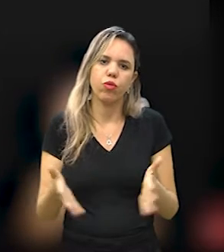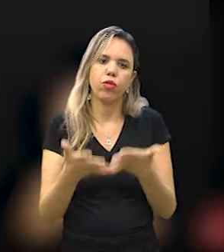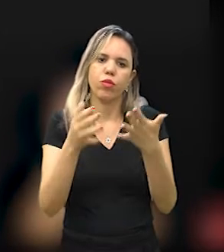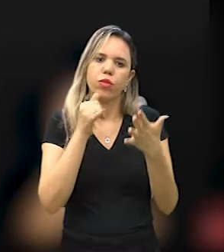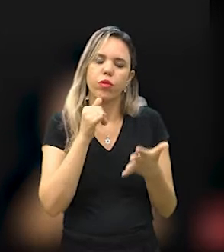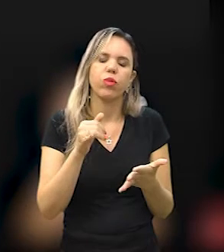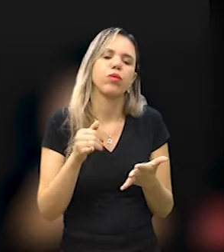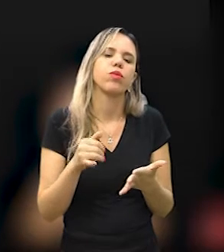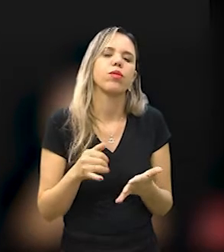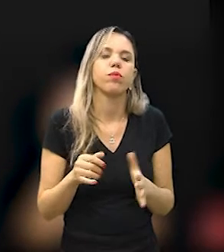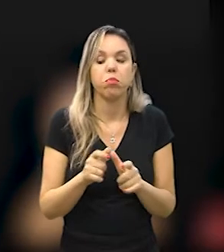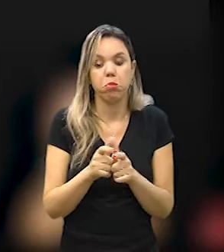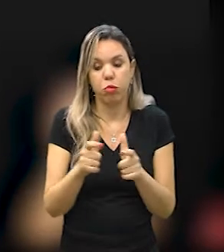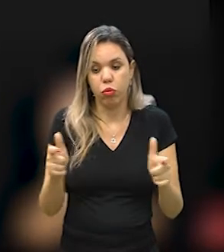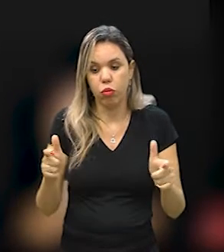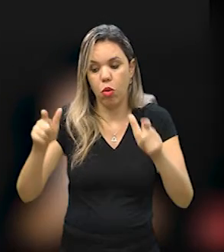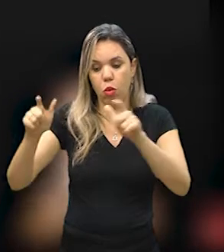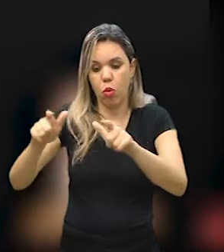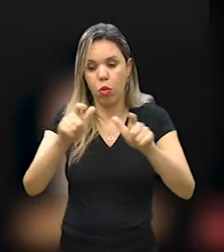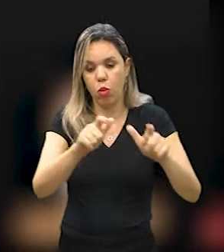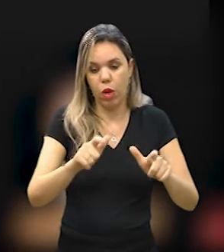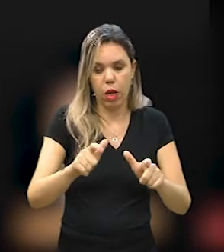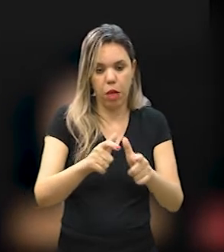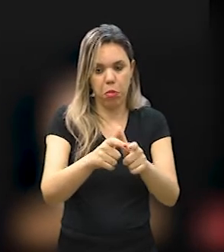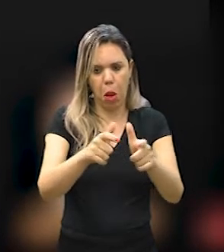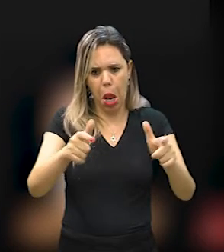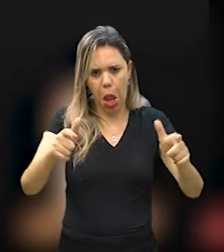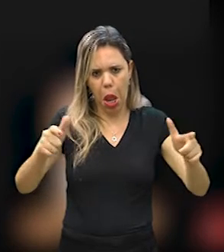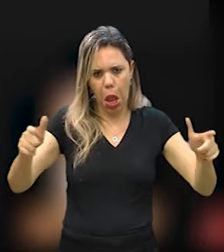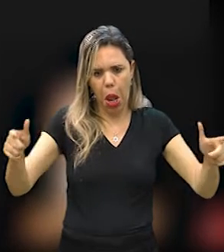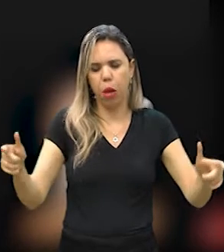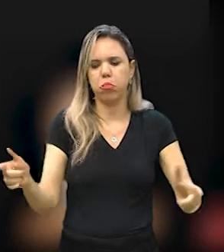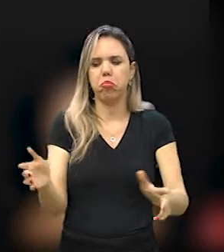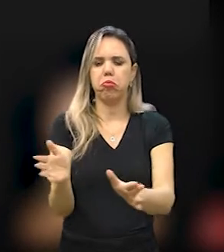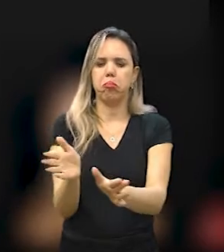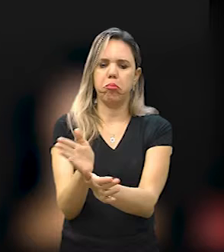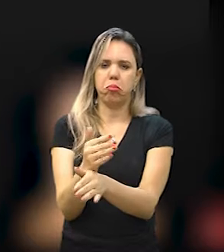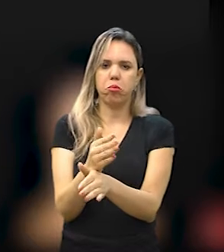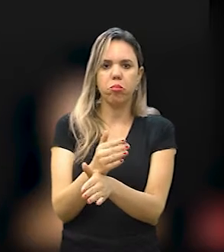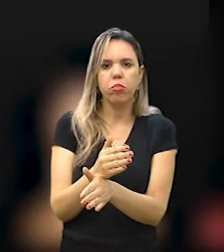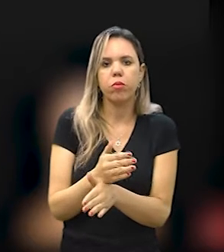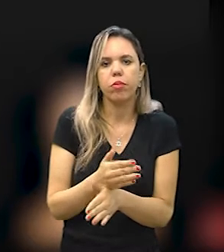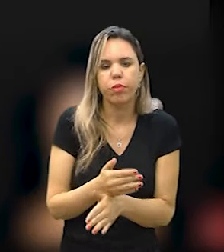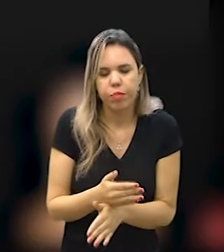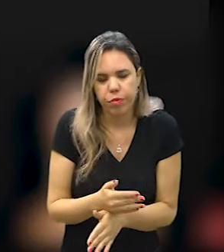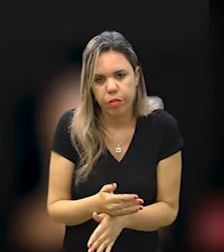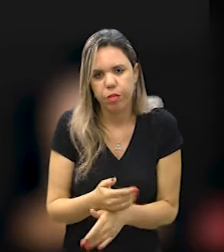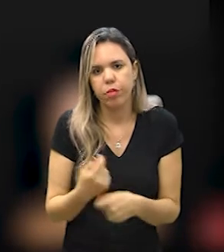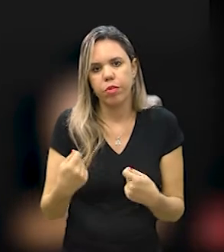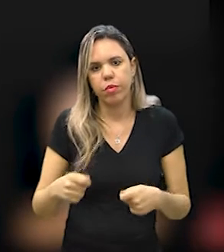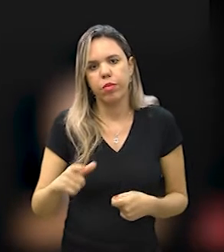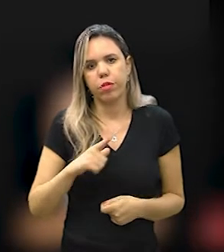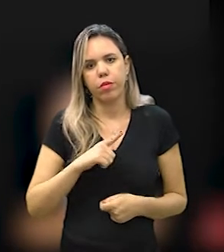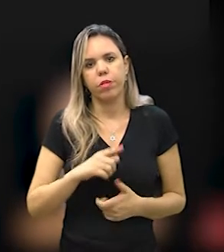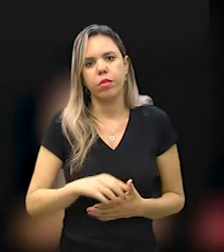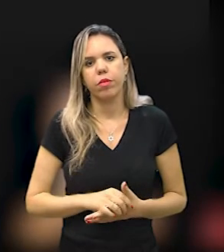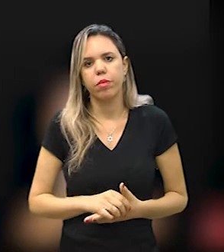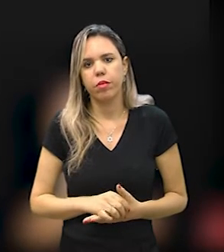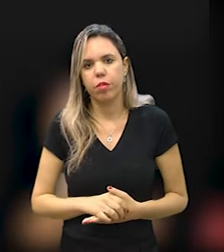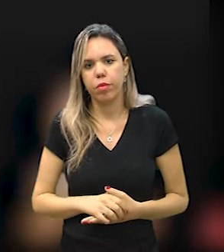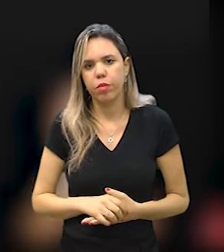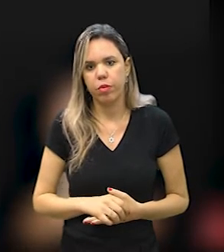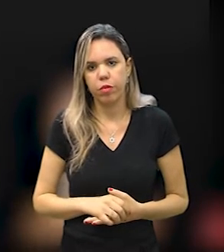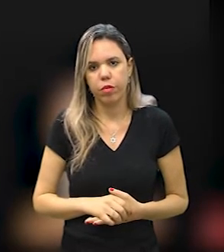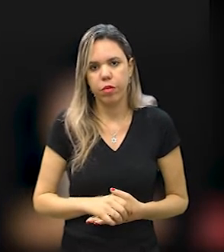em áreas que estão crescendo muito e desordenadamente, teríamos que ter